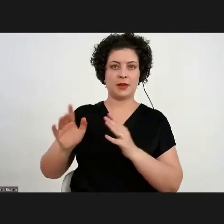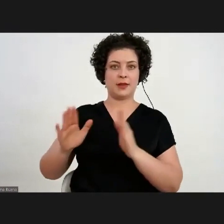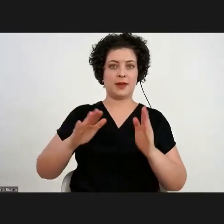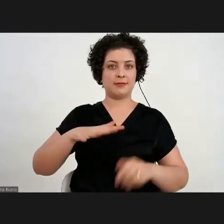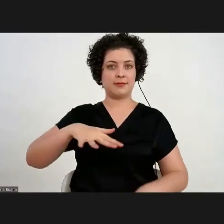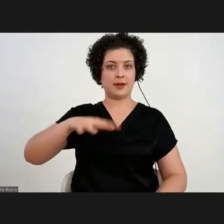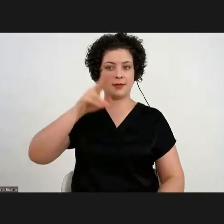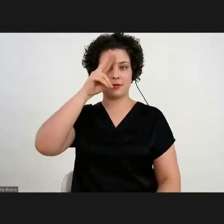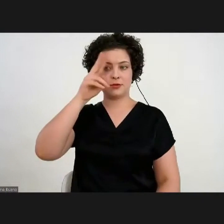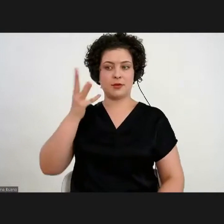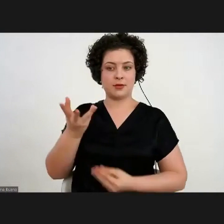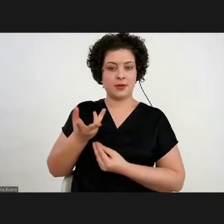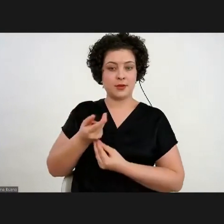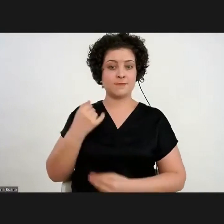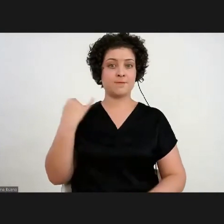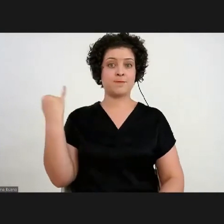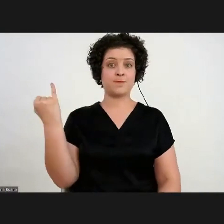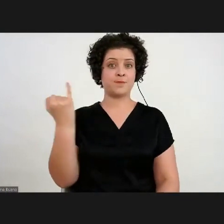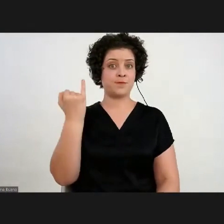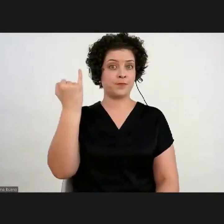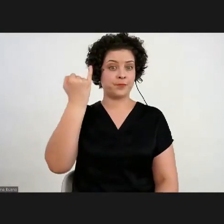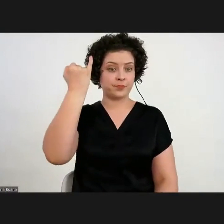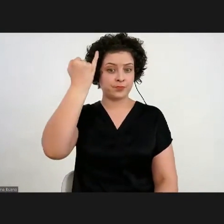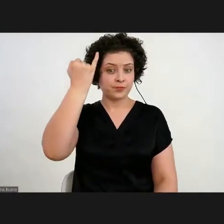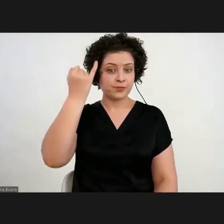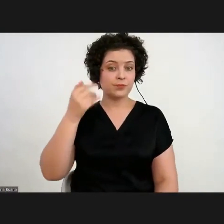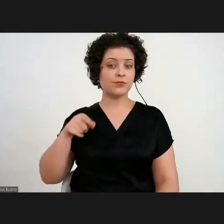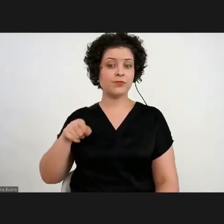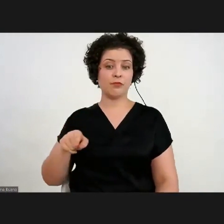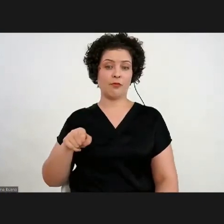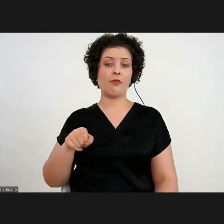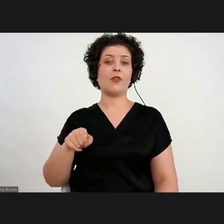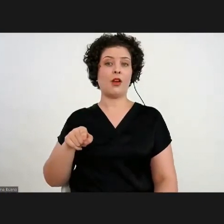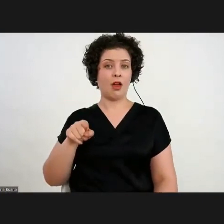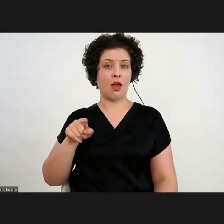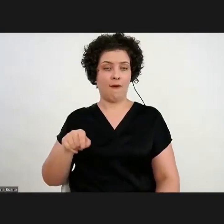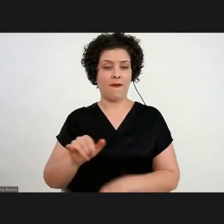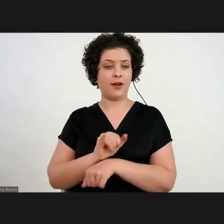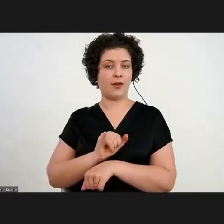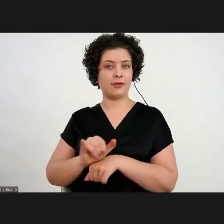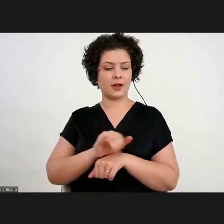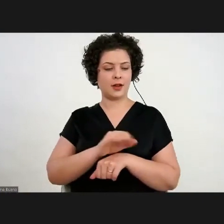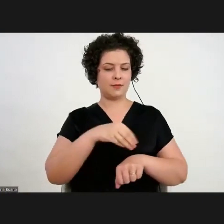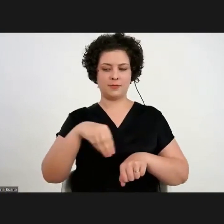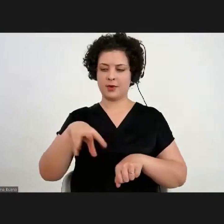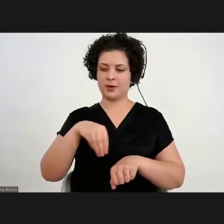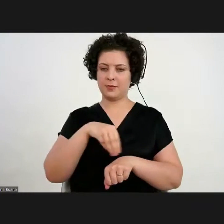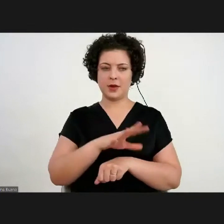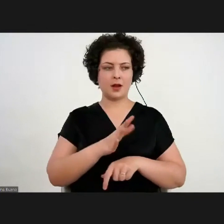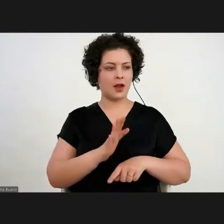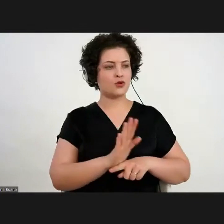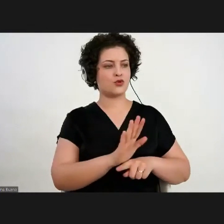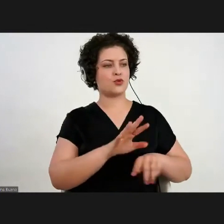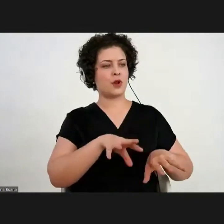como ele é importantíssimo como objeto de mediação na formação